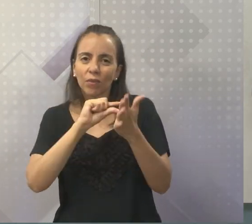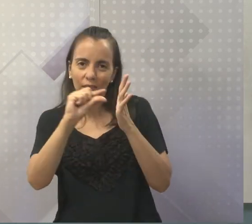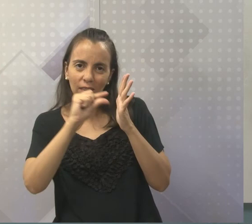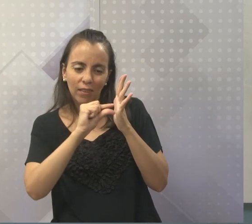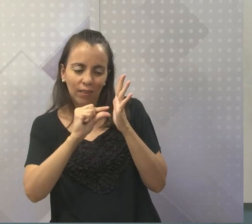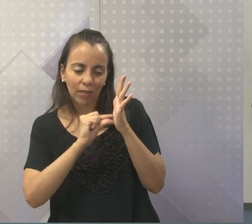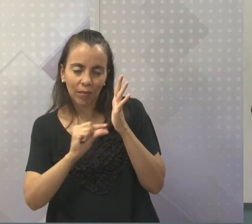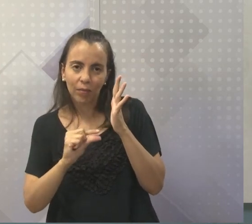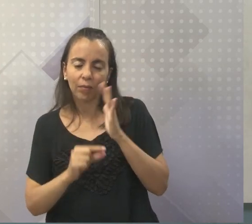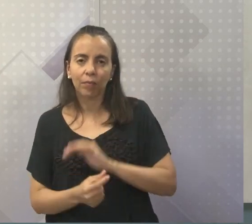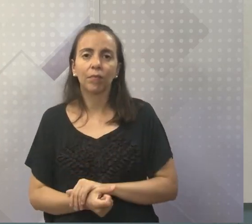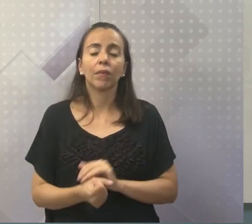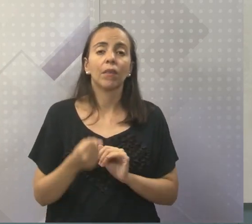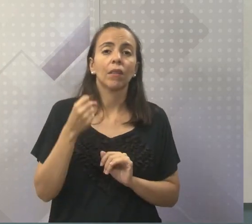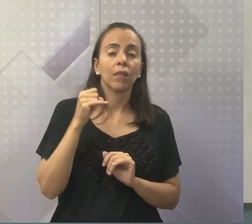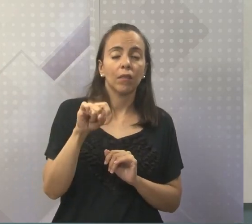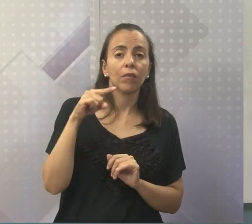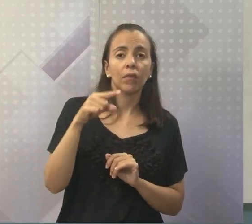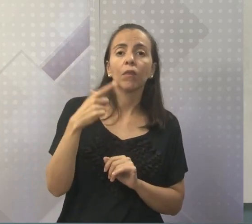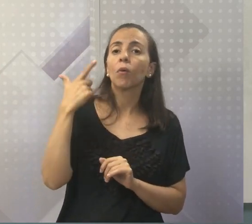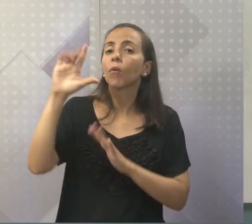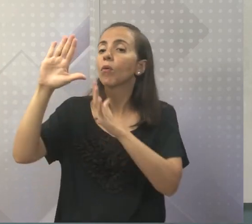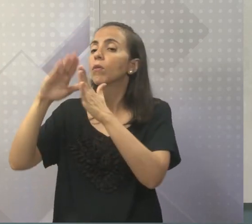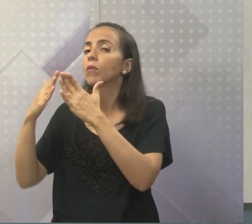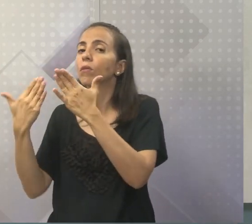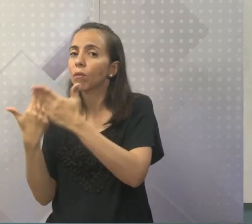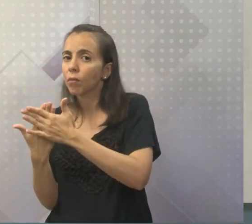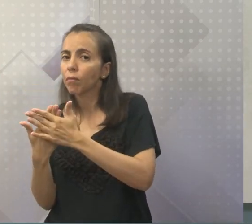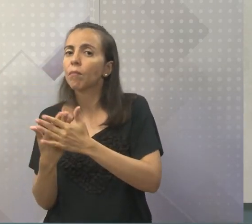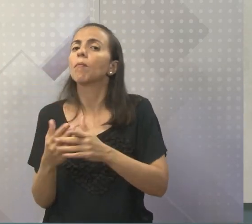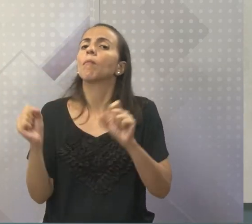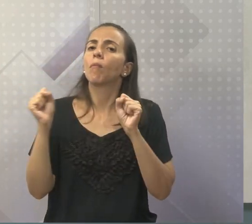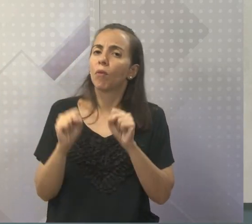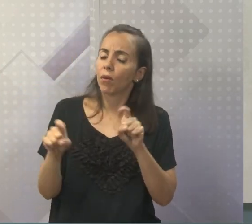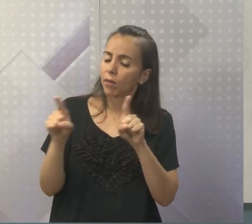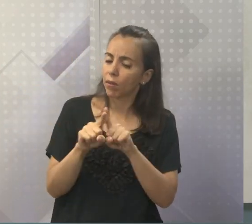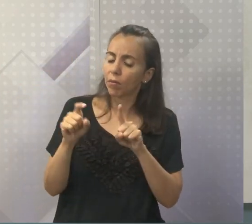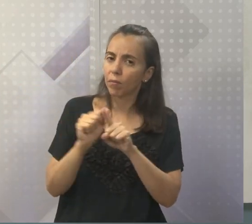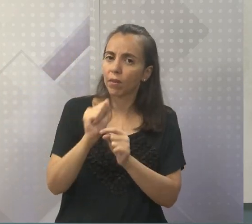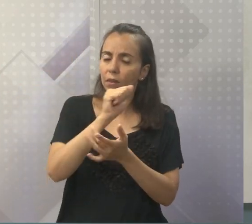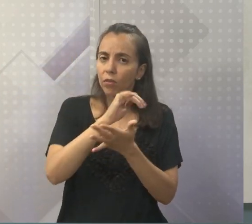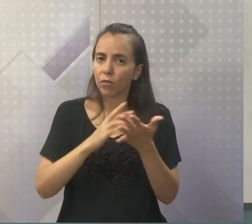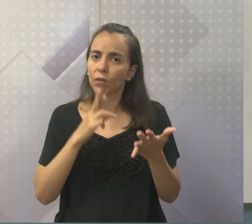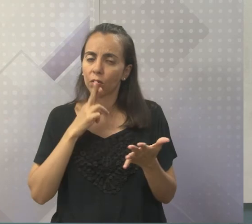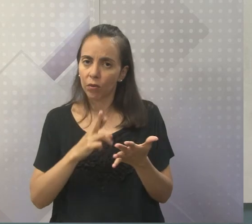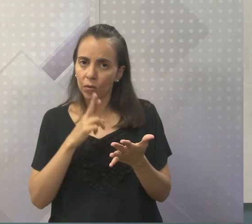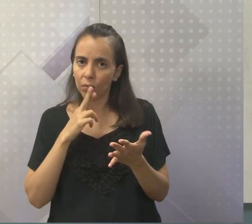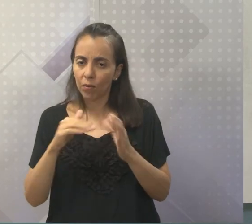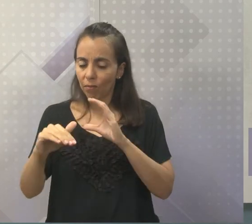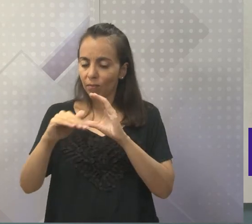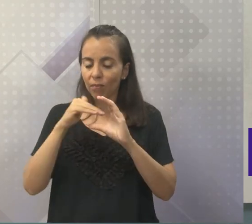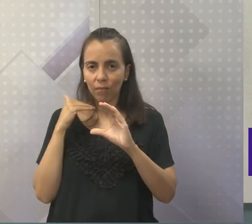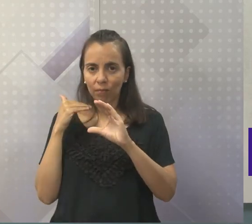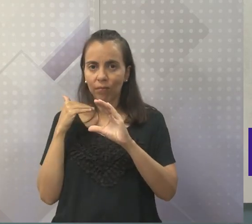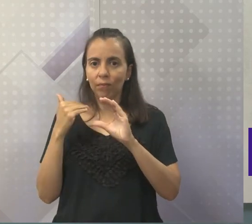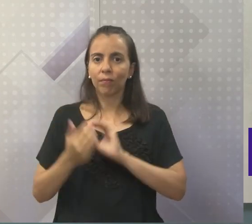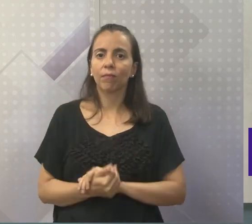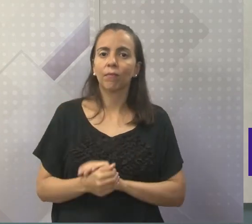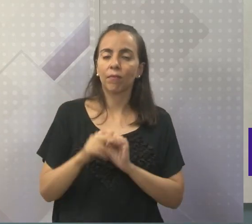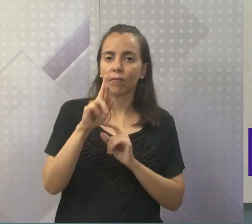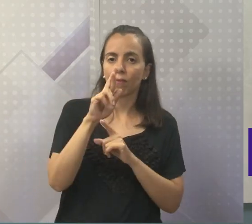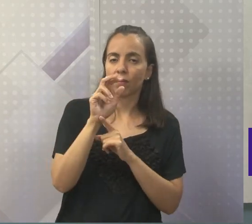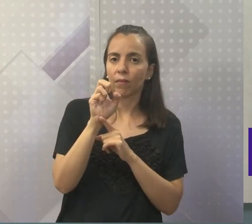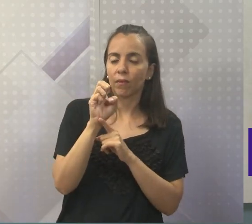Para você que não é da Escola Castro Alves, certo? Pode enviar a atividade para o meu e-mail. regina